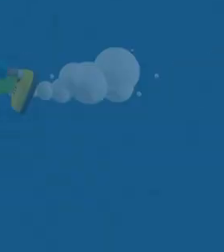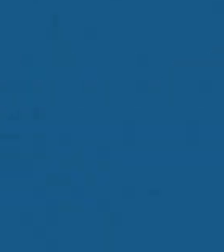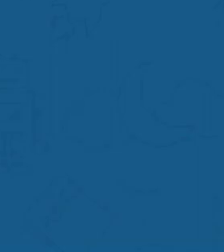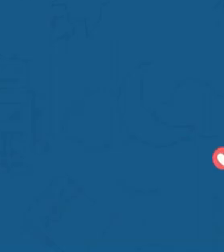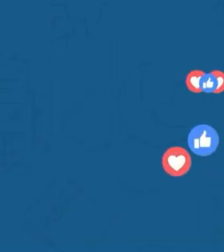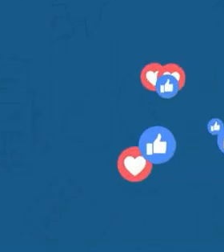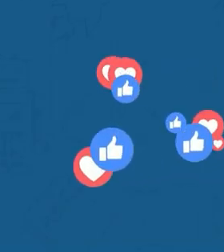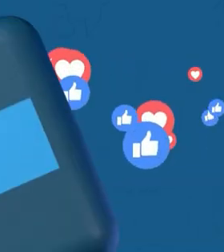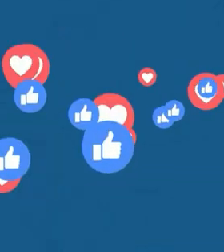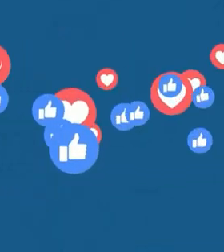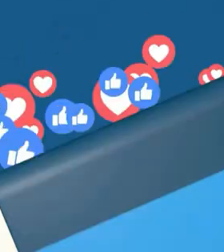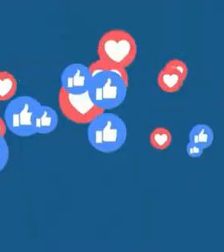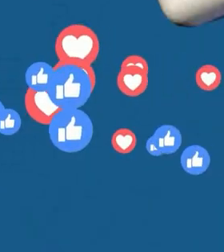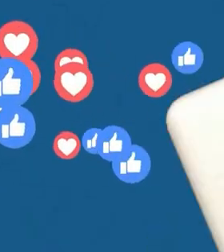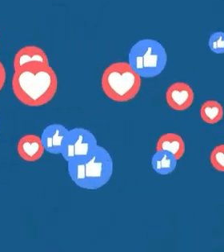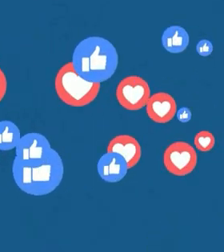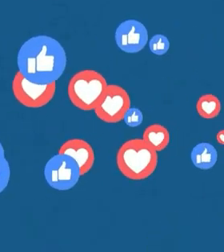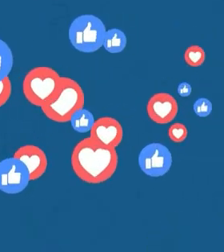próxima.